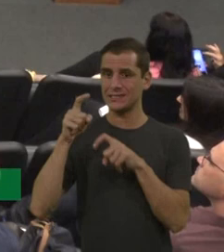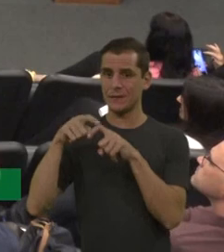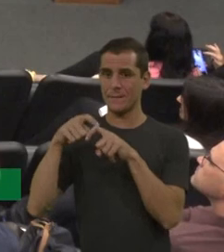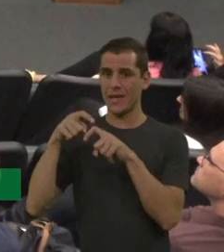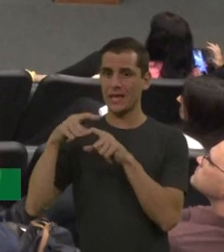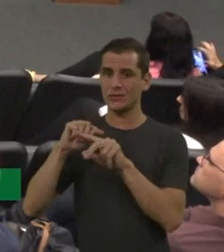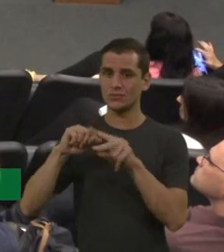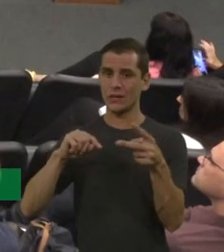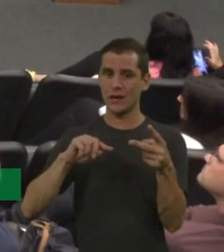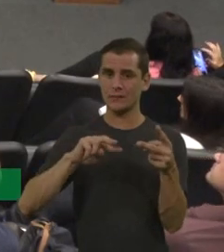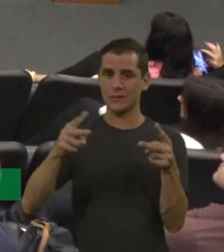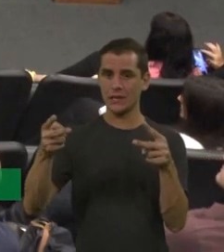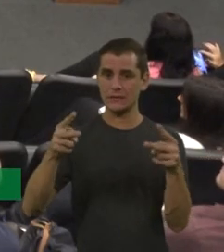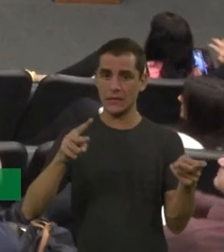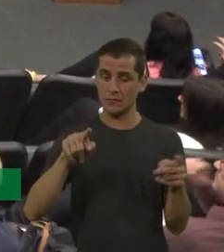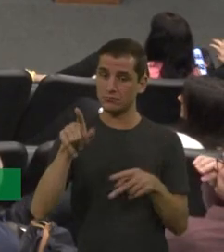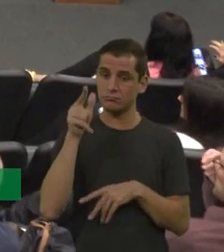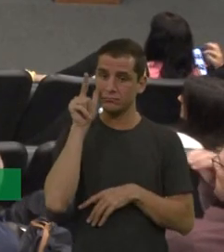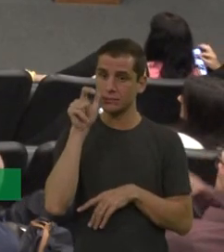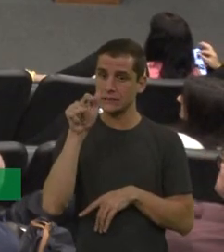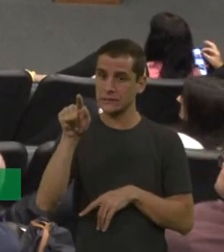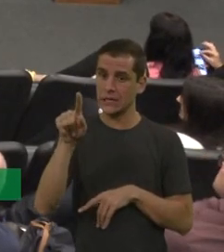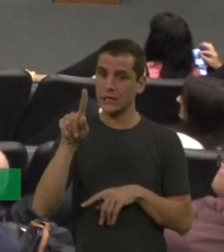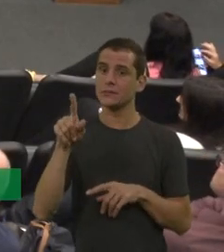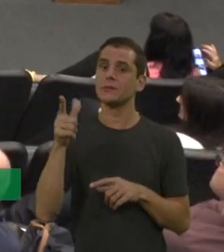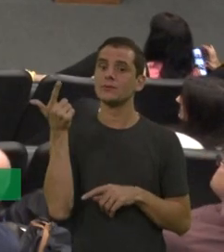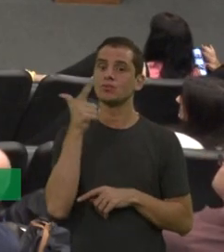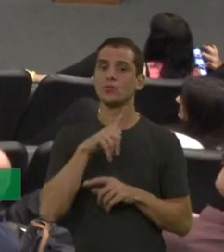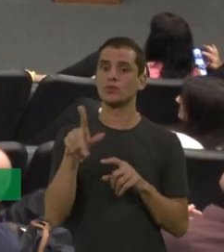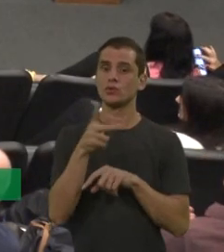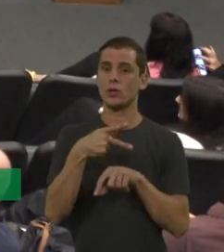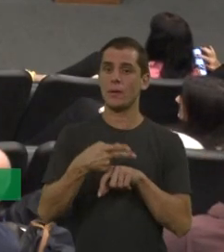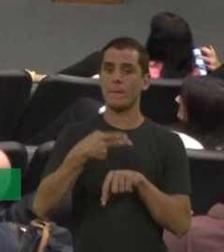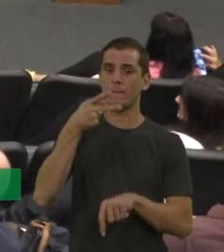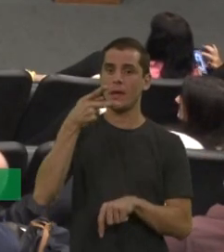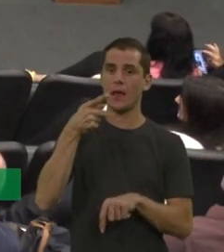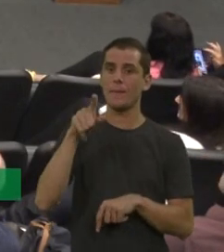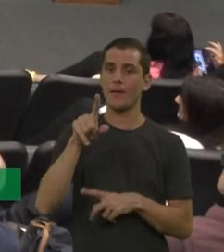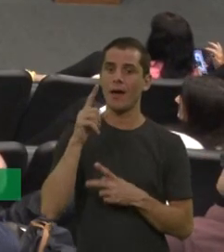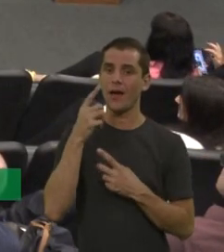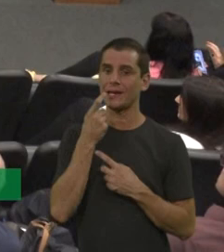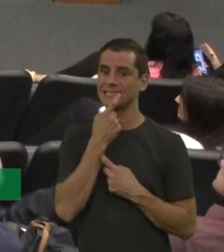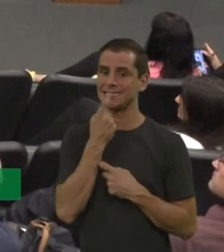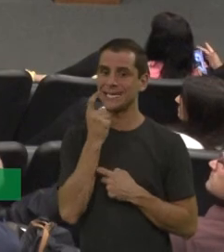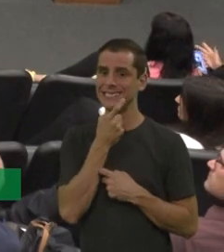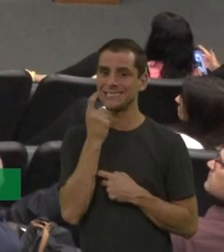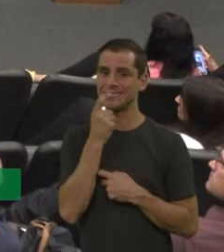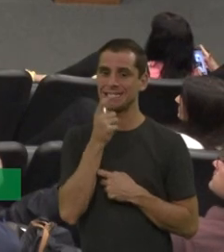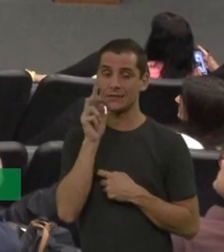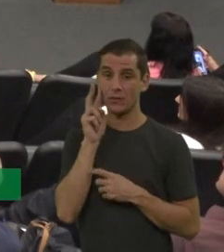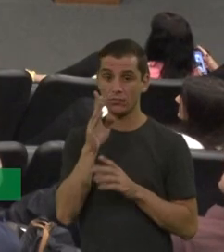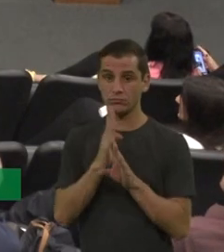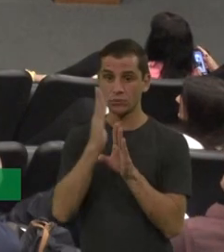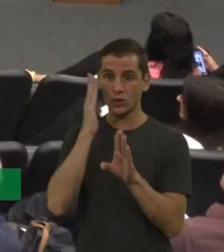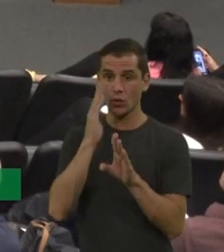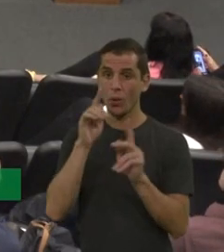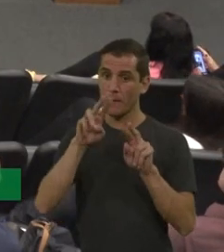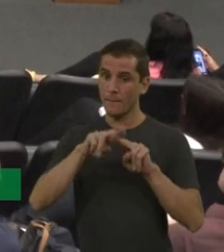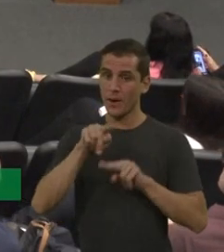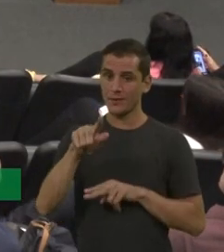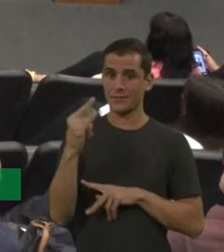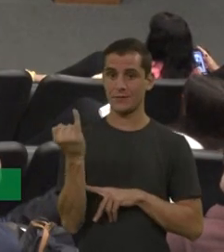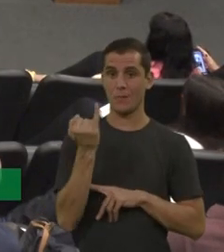gente até ganhou um prêmio pelo diagnóstico vindo do dentista, né? E às a gente imagina, nossa, né? Então, assim, é muito importante ter esse olhar, né?